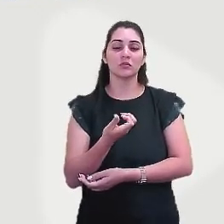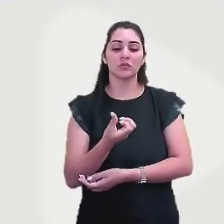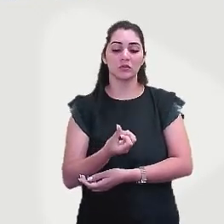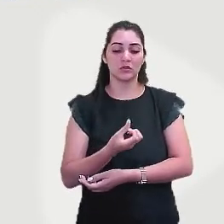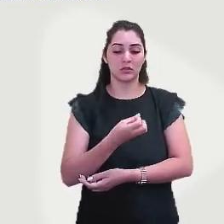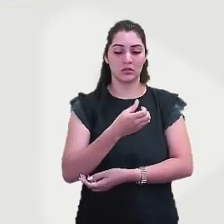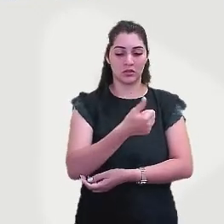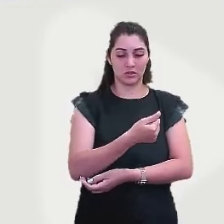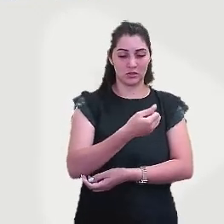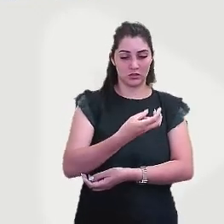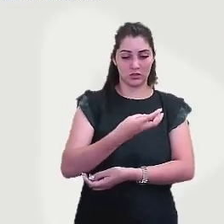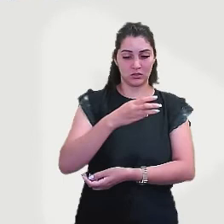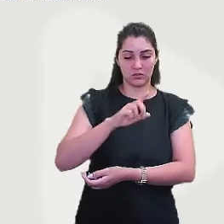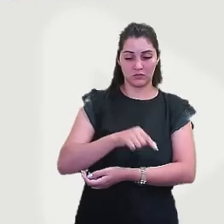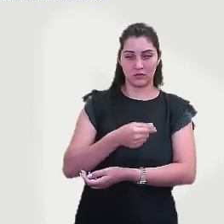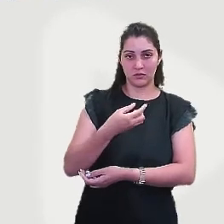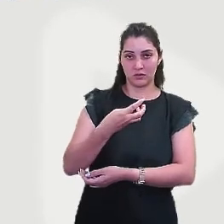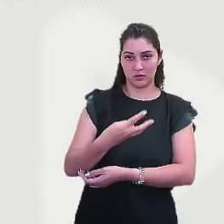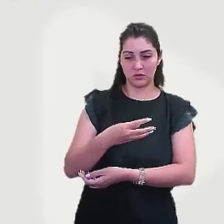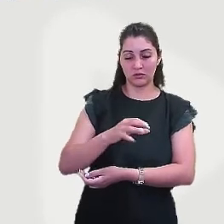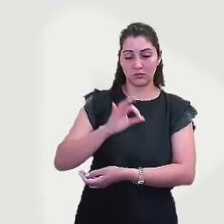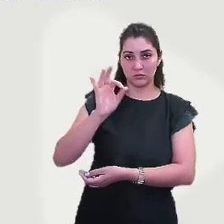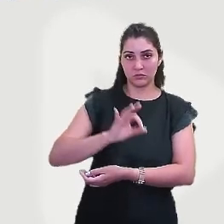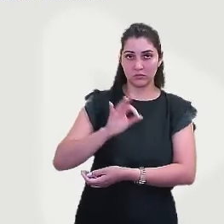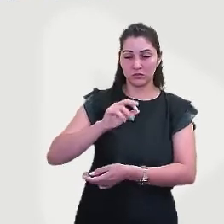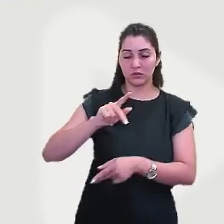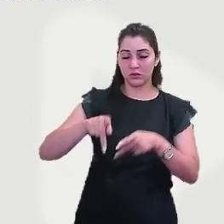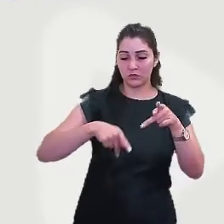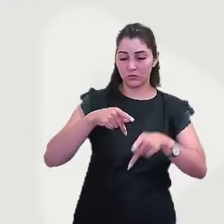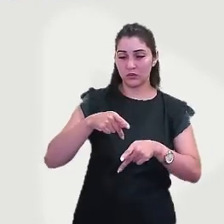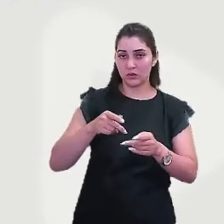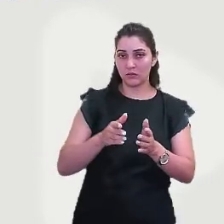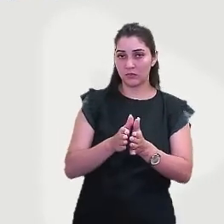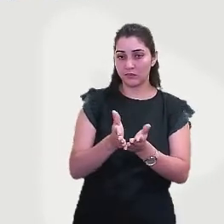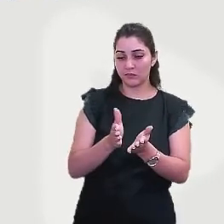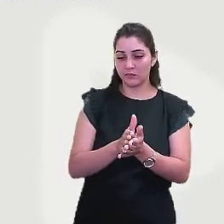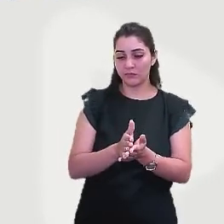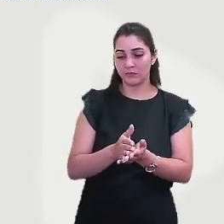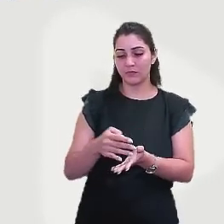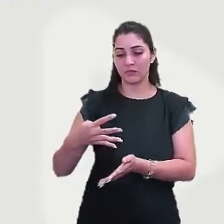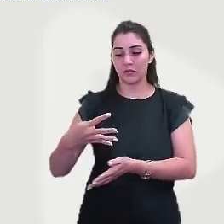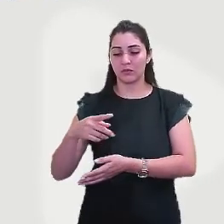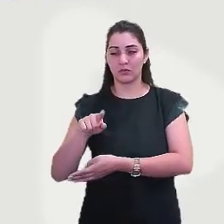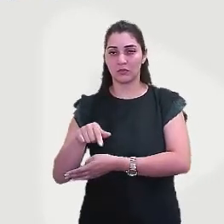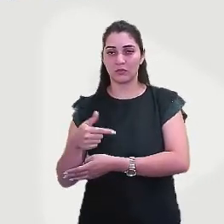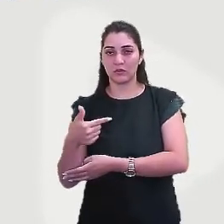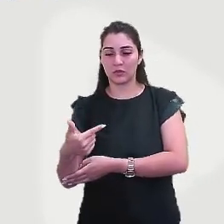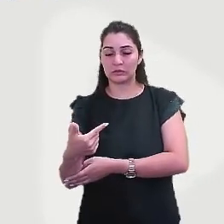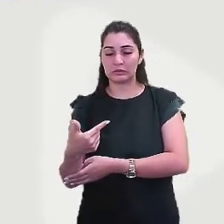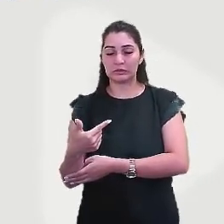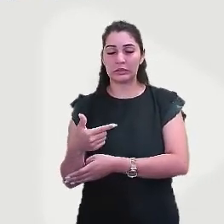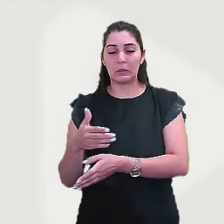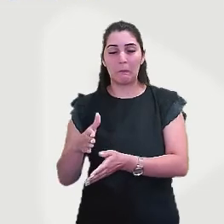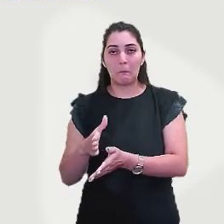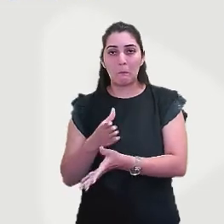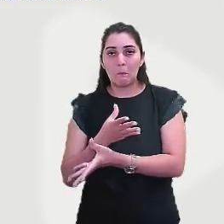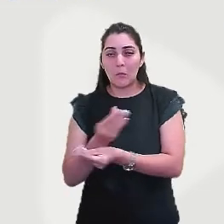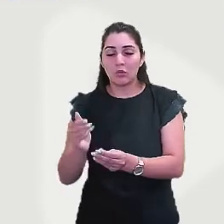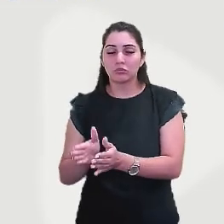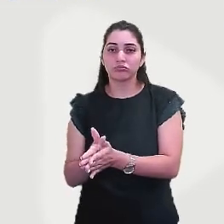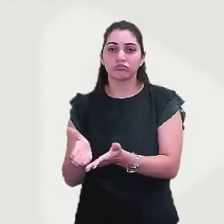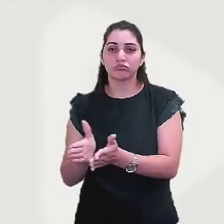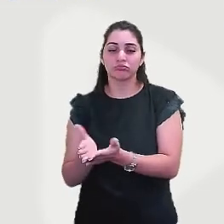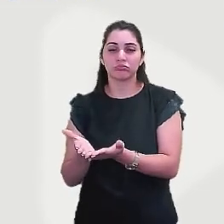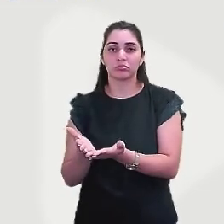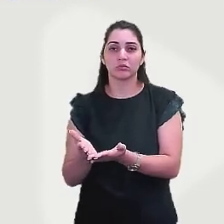,3% da população era pobre e 4,2% estava em extrema pobreza. Então,